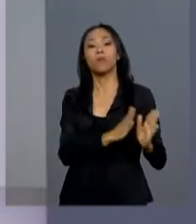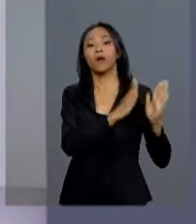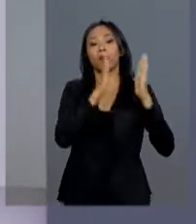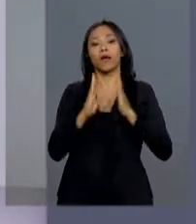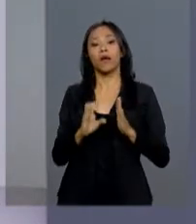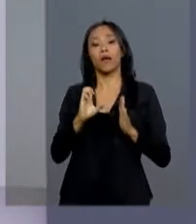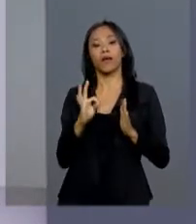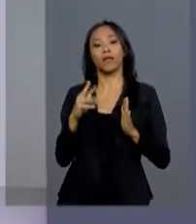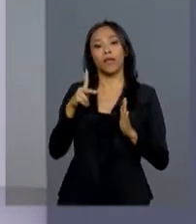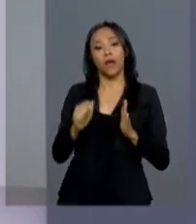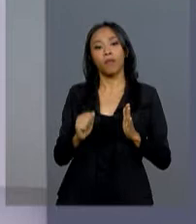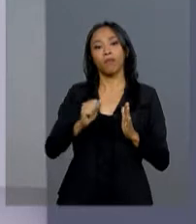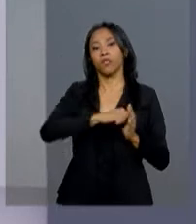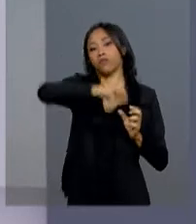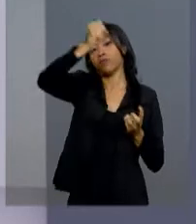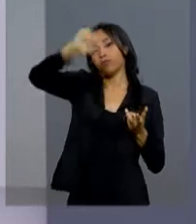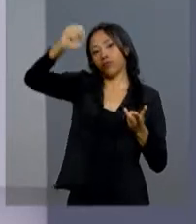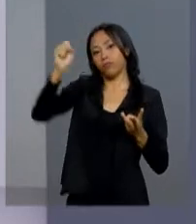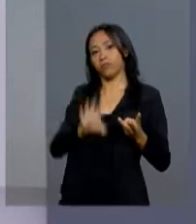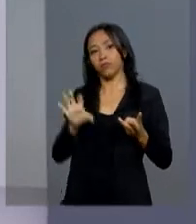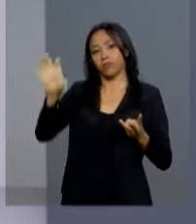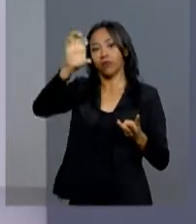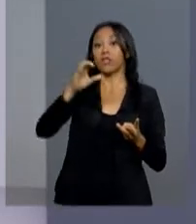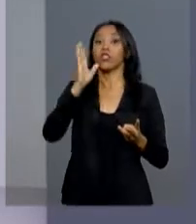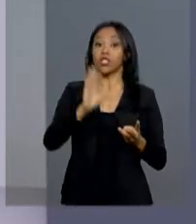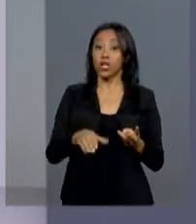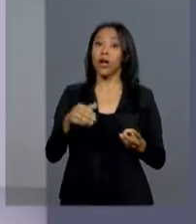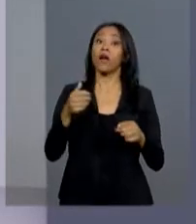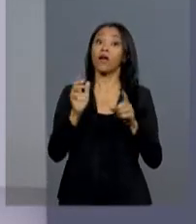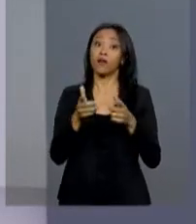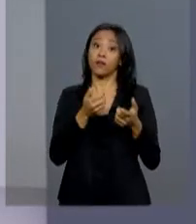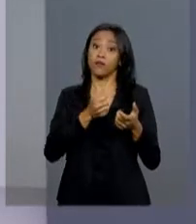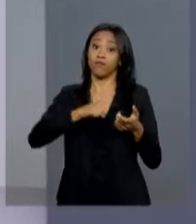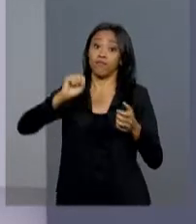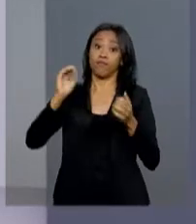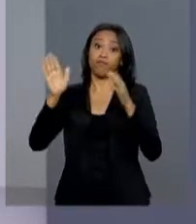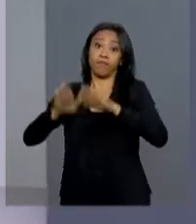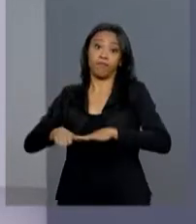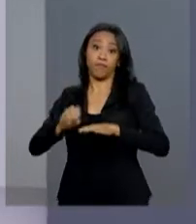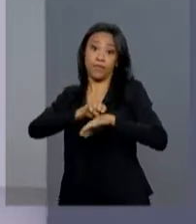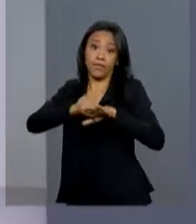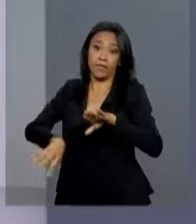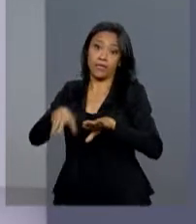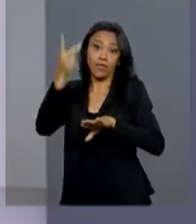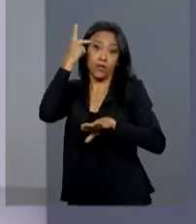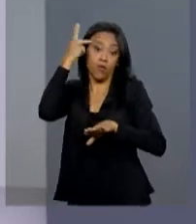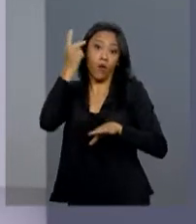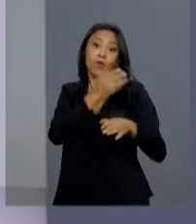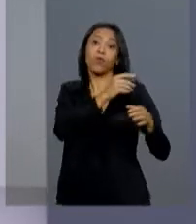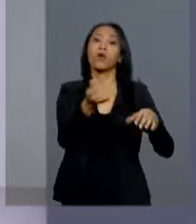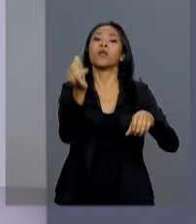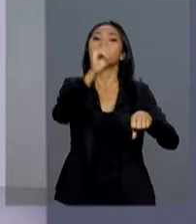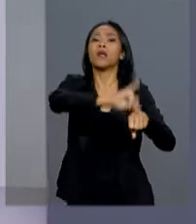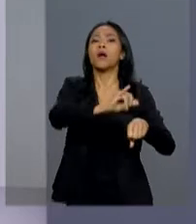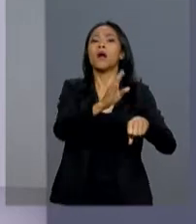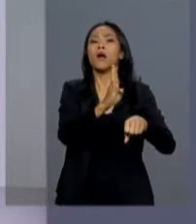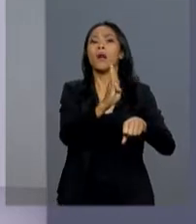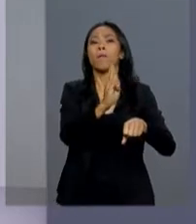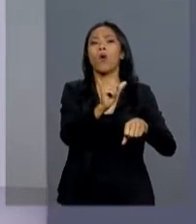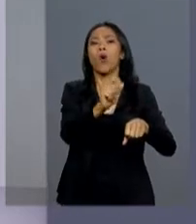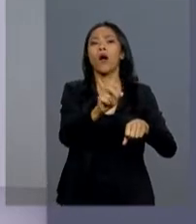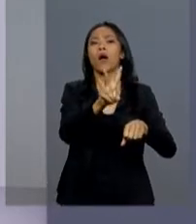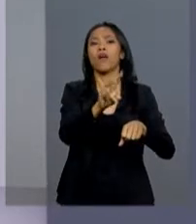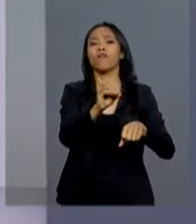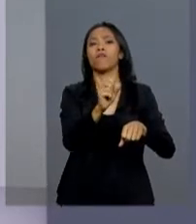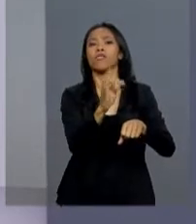venezuelanos, cerca de 50 imigrantes desembarcaram em São Paulo nesta terça-feira. O voo partiu de Boa Vista. Antes de